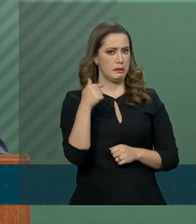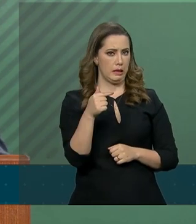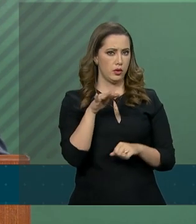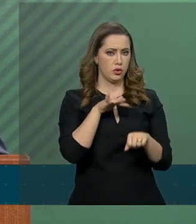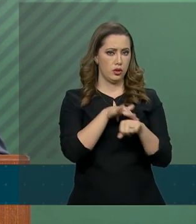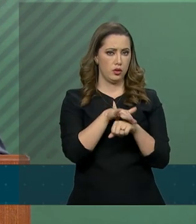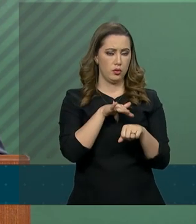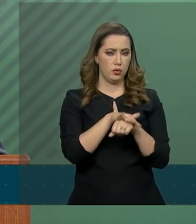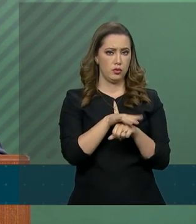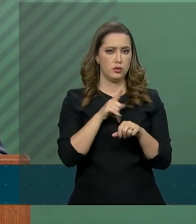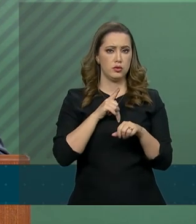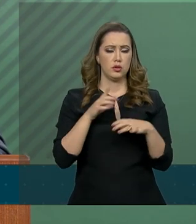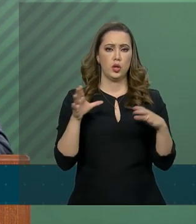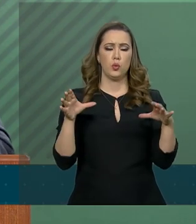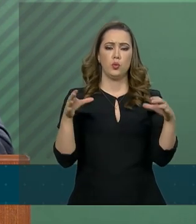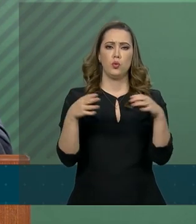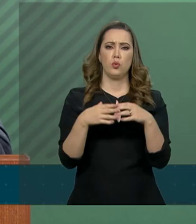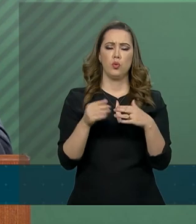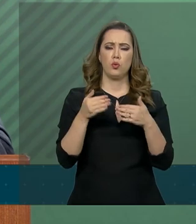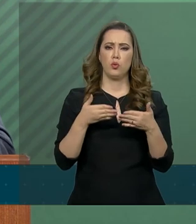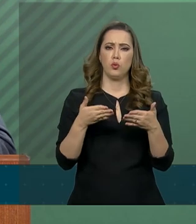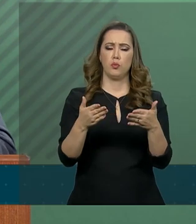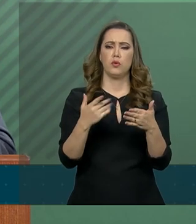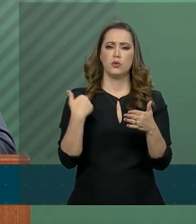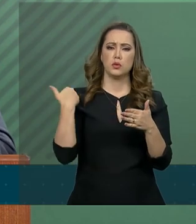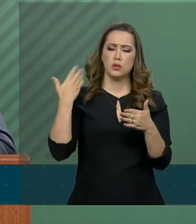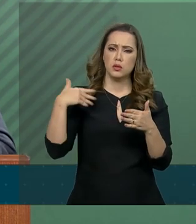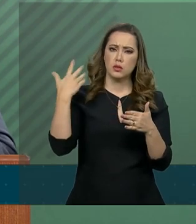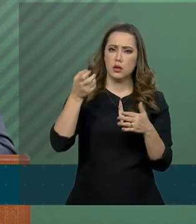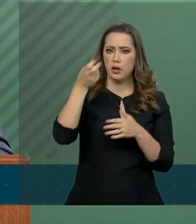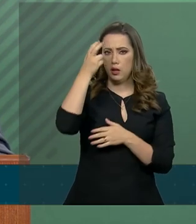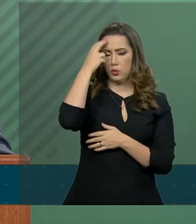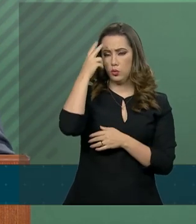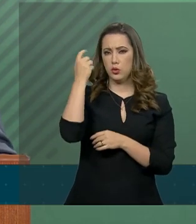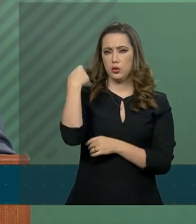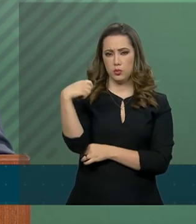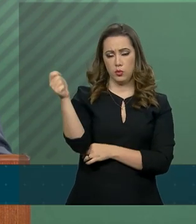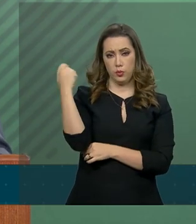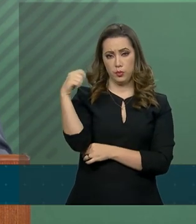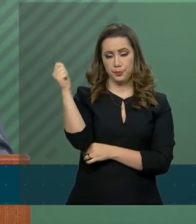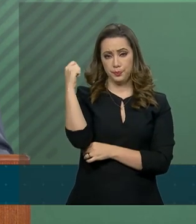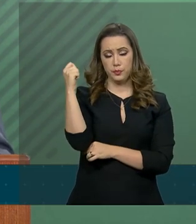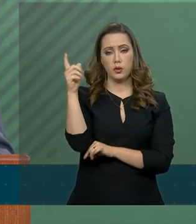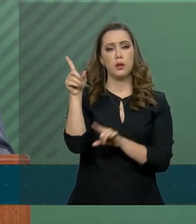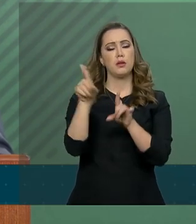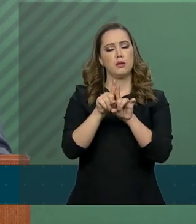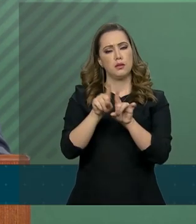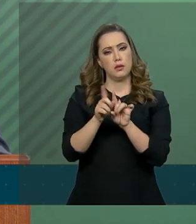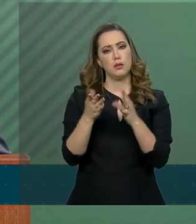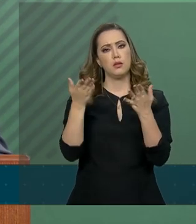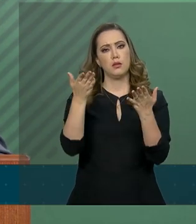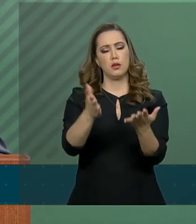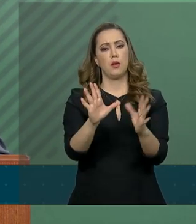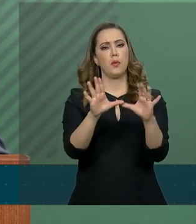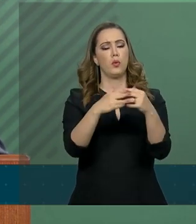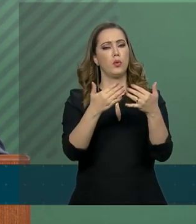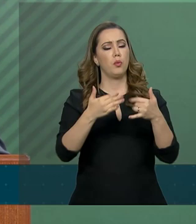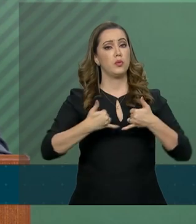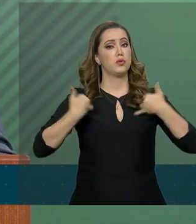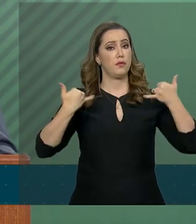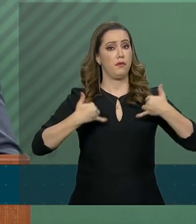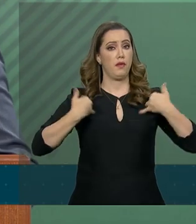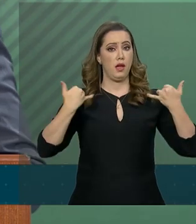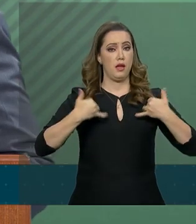o lançamento da Frente Parlamentar da Tradição e Cultura Gaúcha, e lançamentos dos festejos